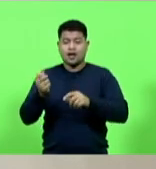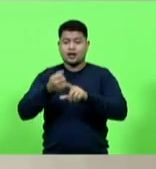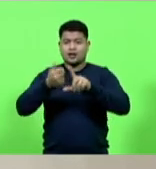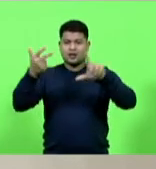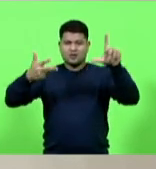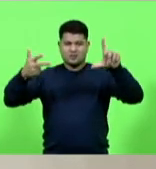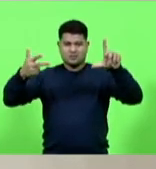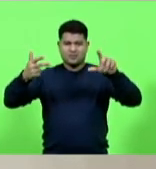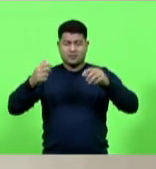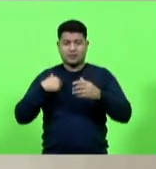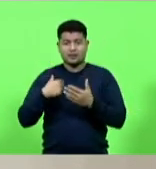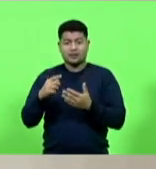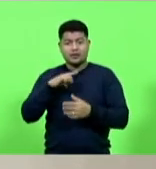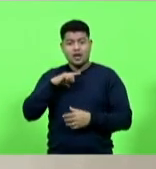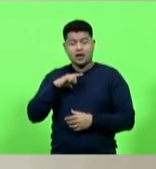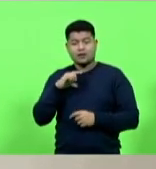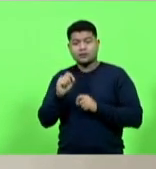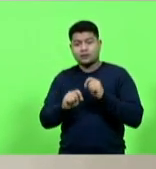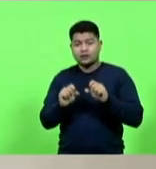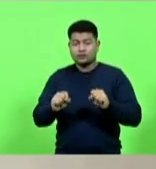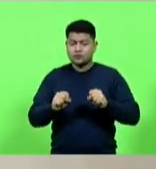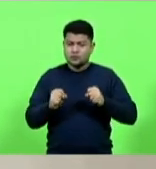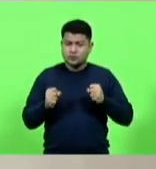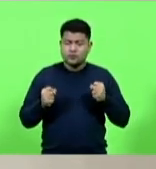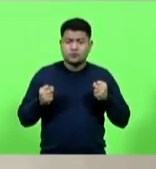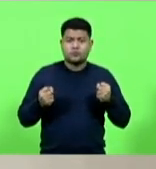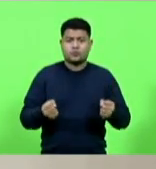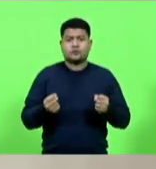à qualidade aos ouvintes e telespectadores